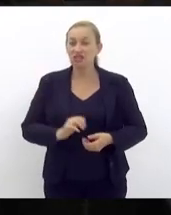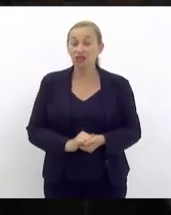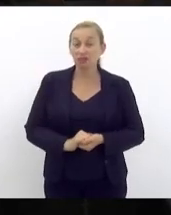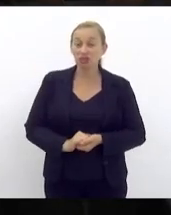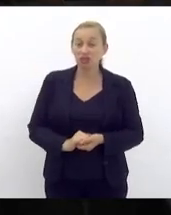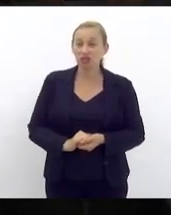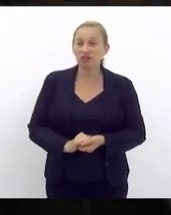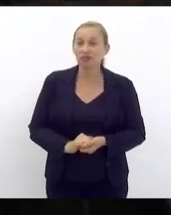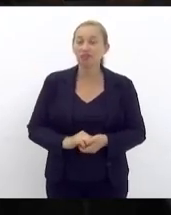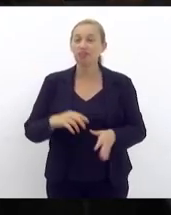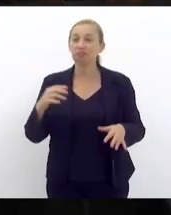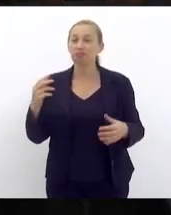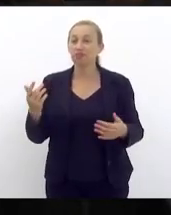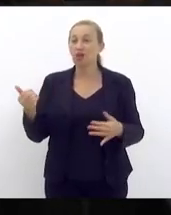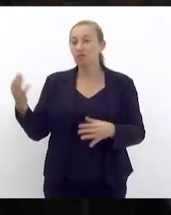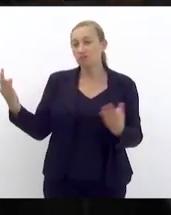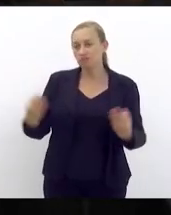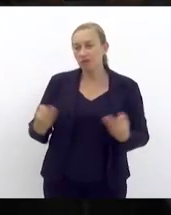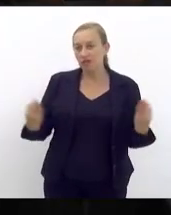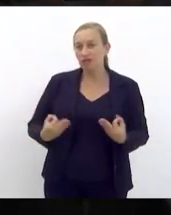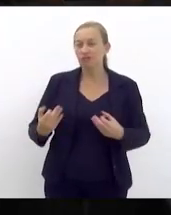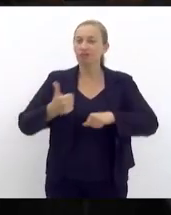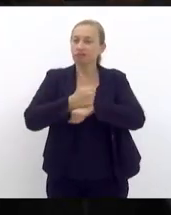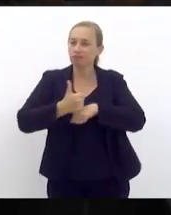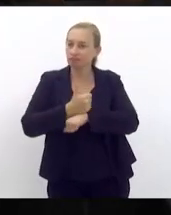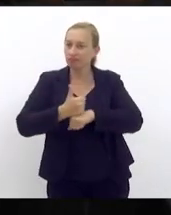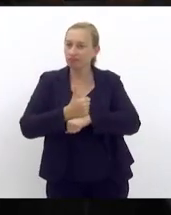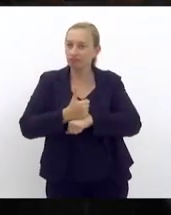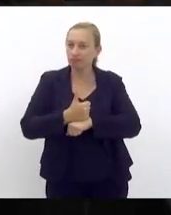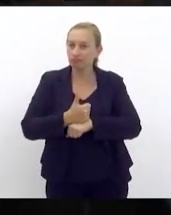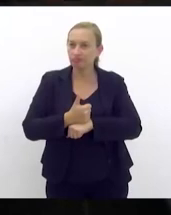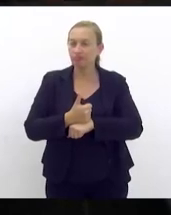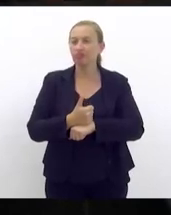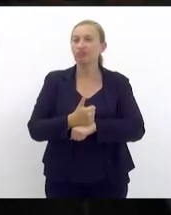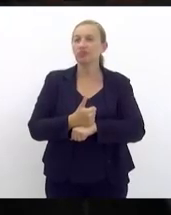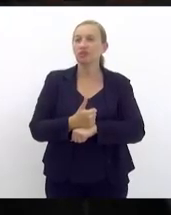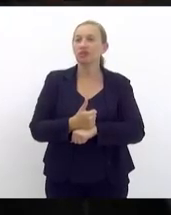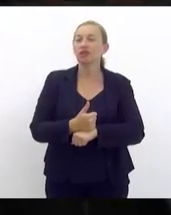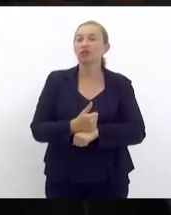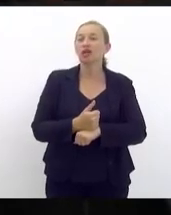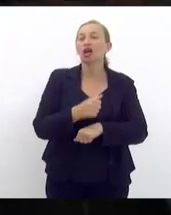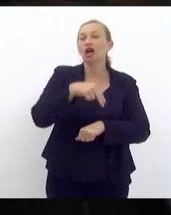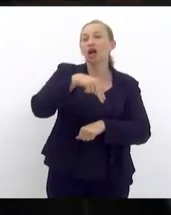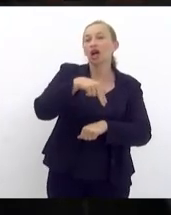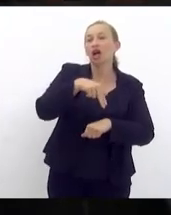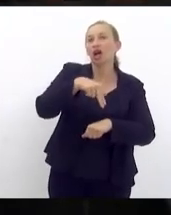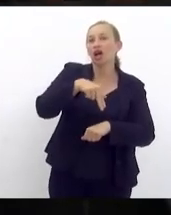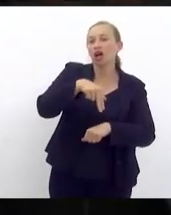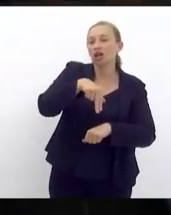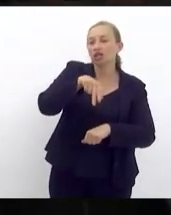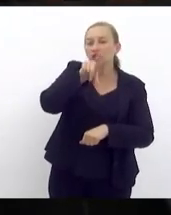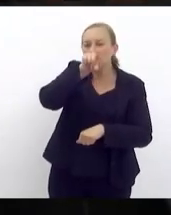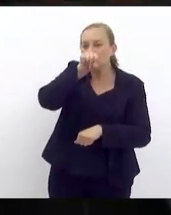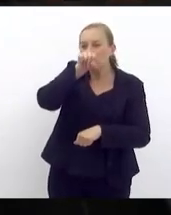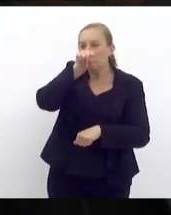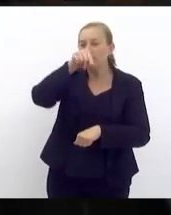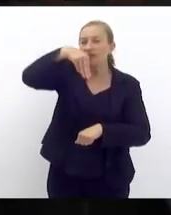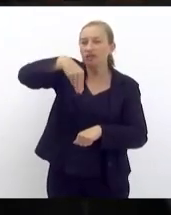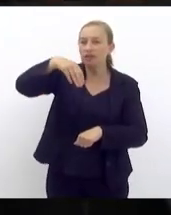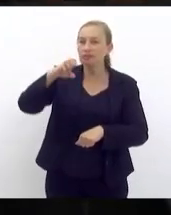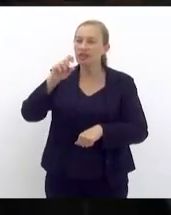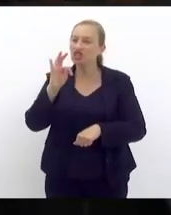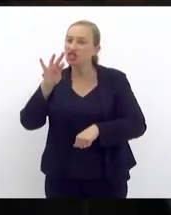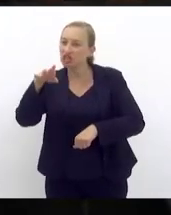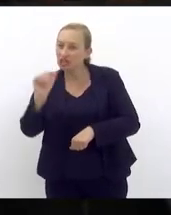excelente profissional faz um trabalho de excelência ele abrange Nilópolis Mesquita e Nova Iguaçu e Nova